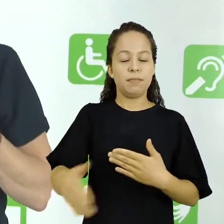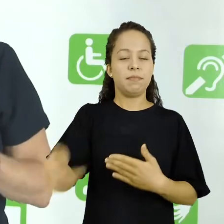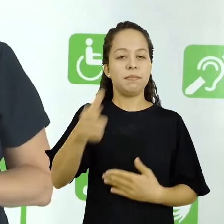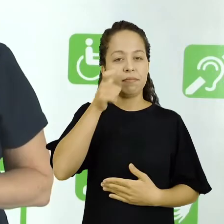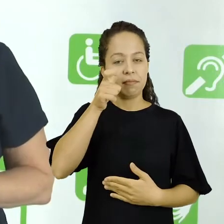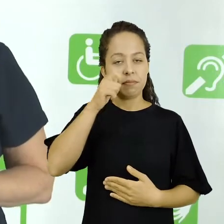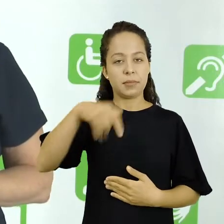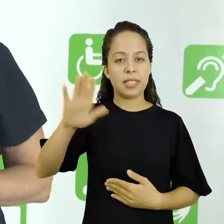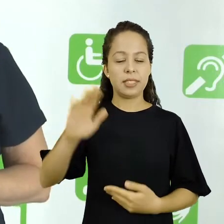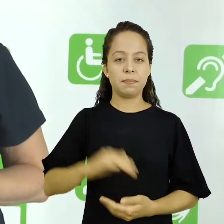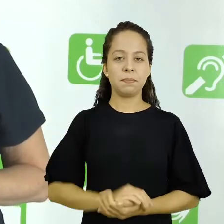um desses itens.